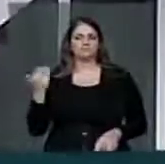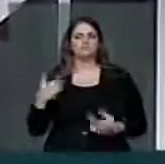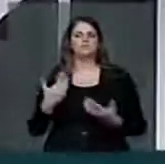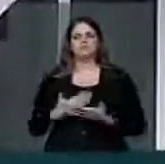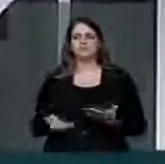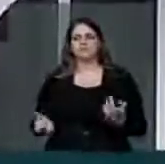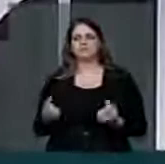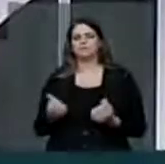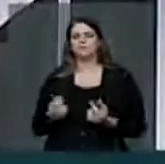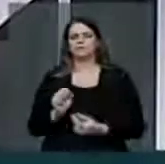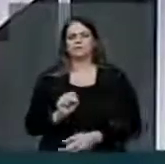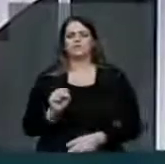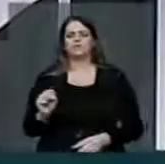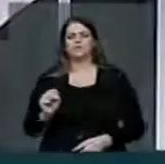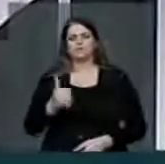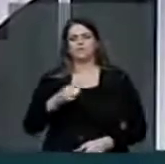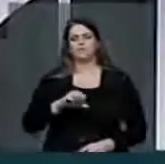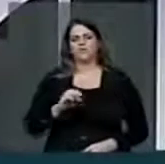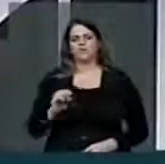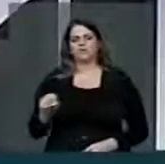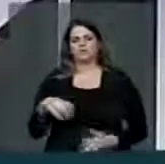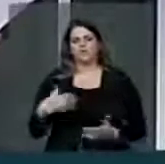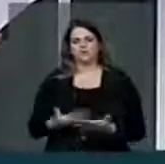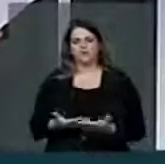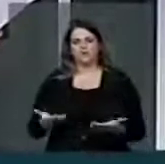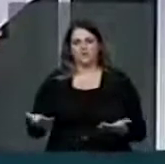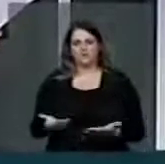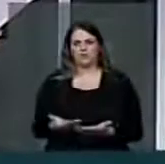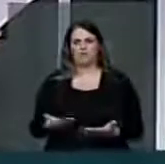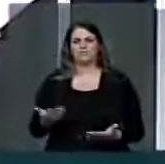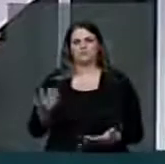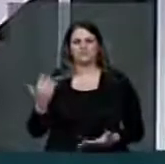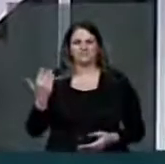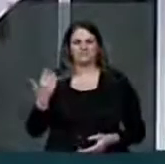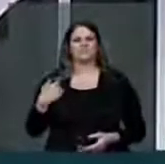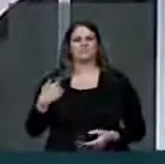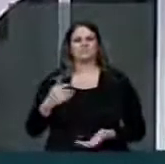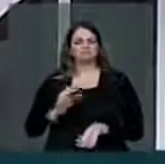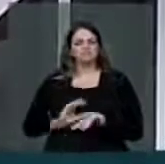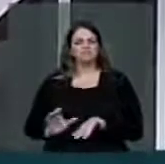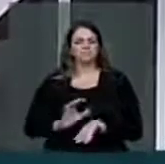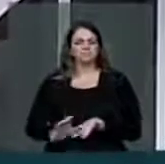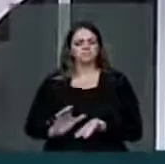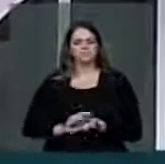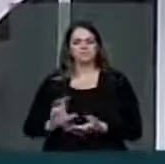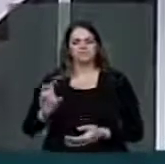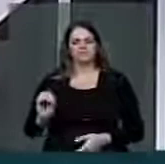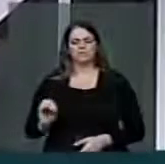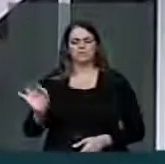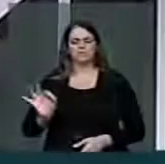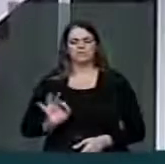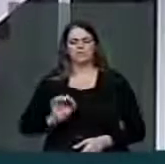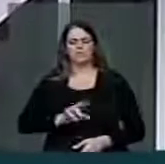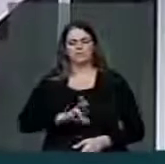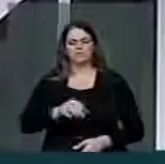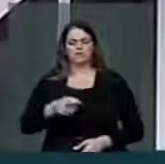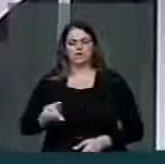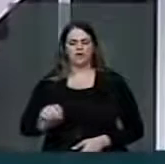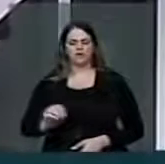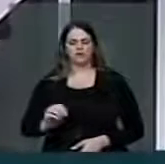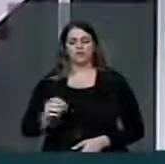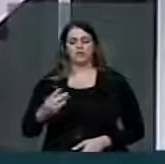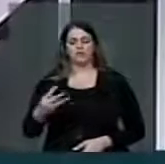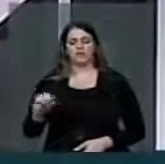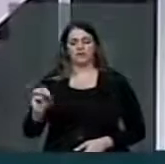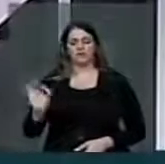de 88 para cá, como era a destinação dos recursos, 50% para a União, 30% para o Estado